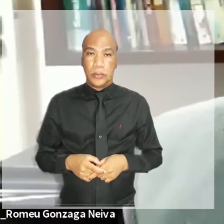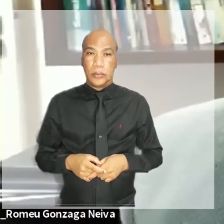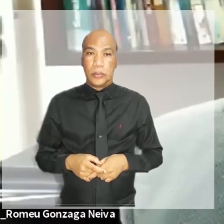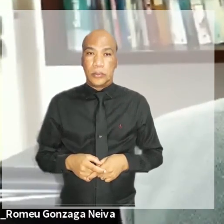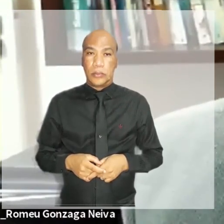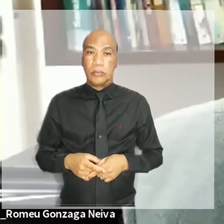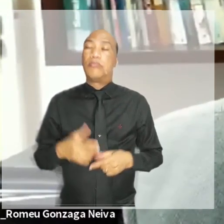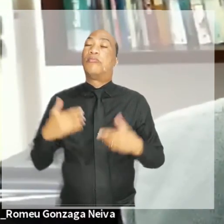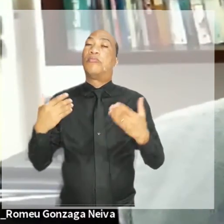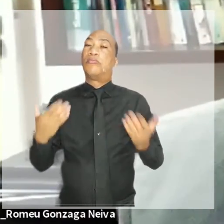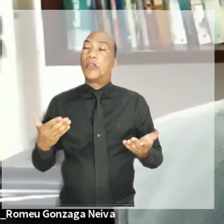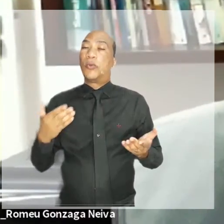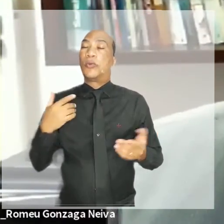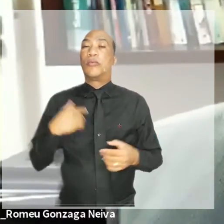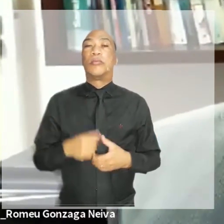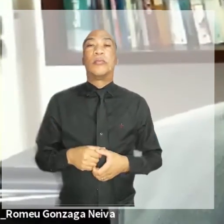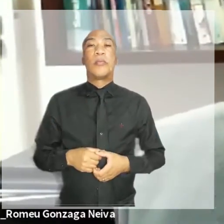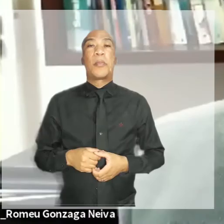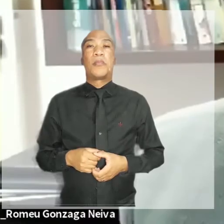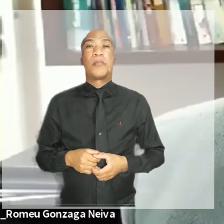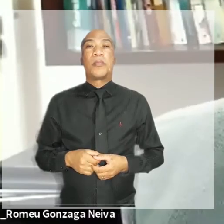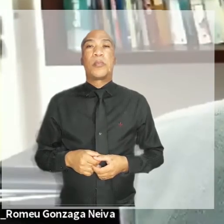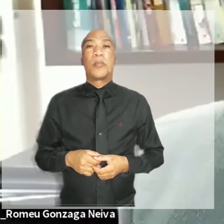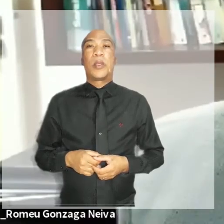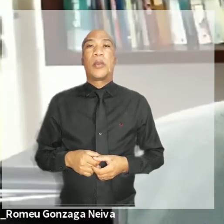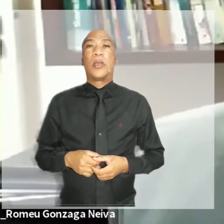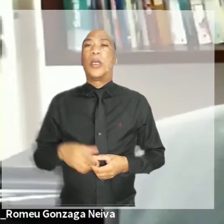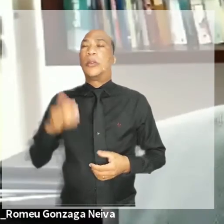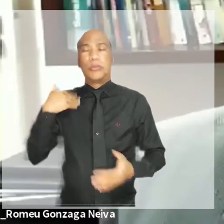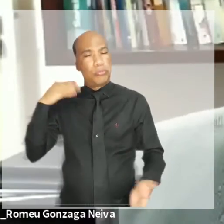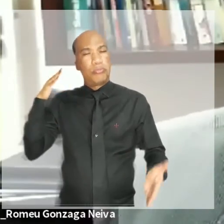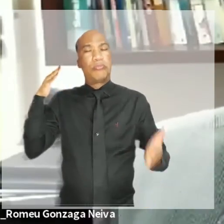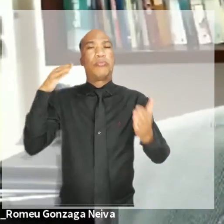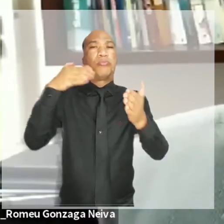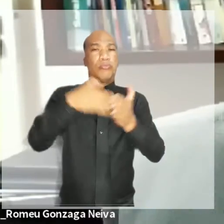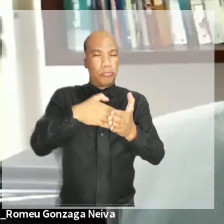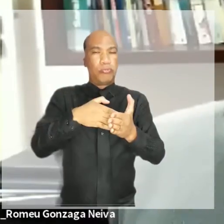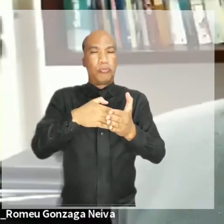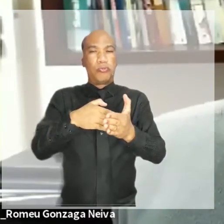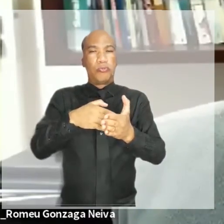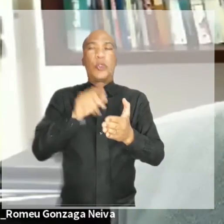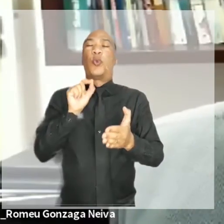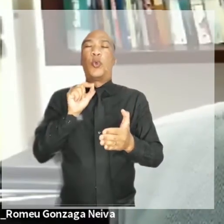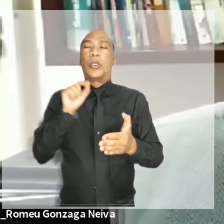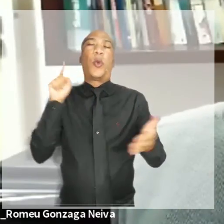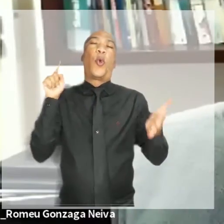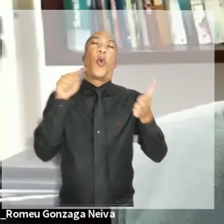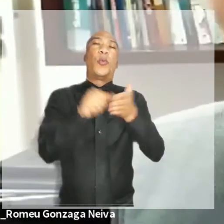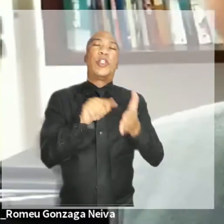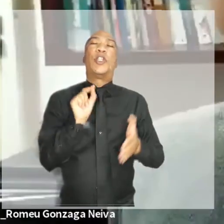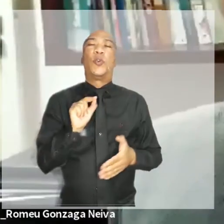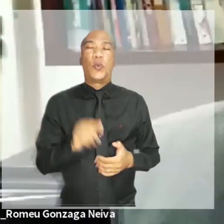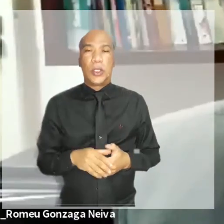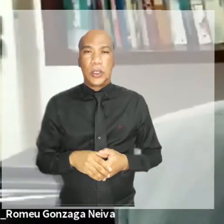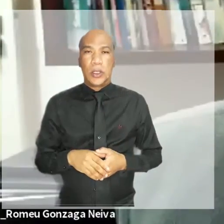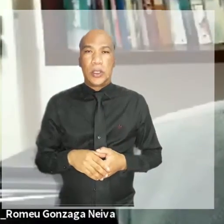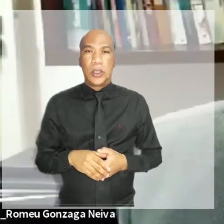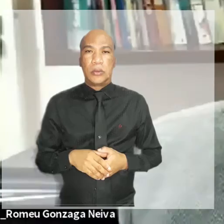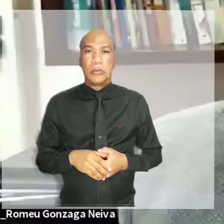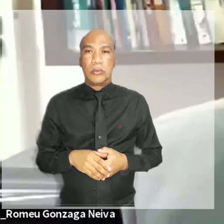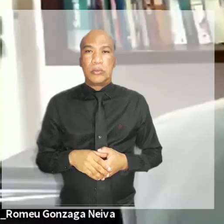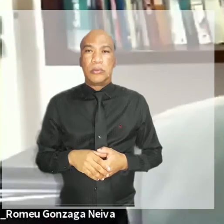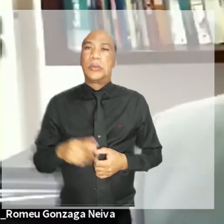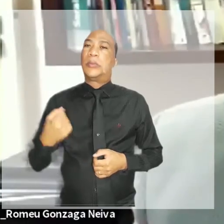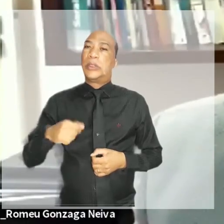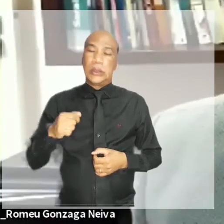alcancemos a excelência nos primórdios que já se